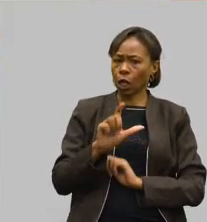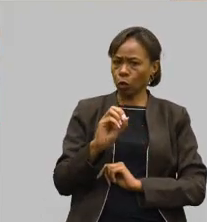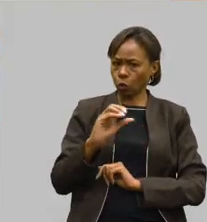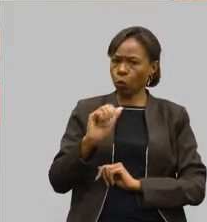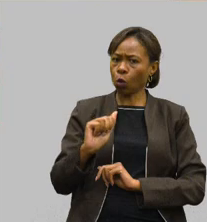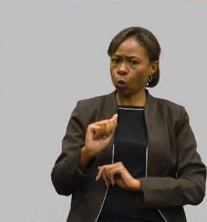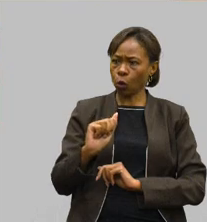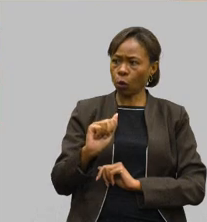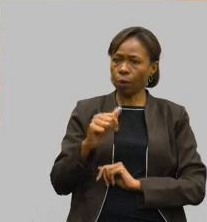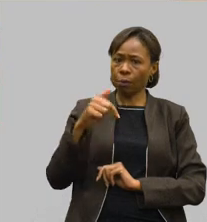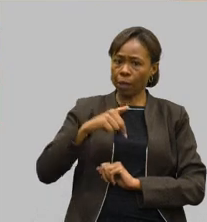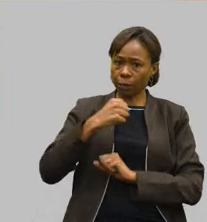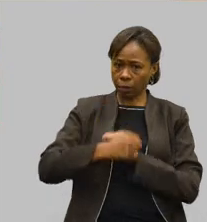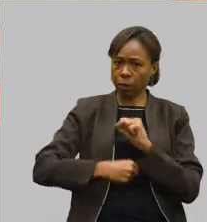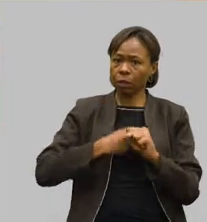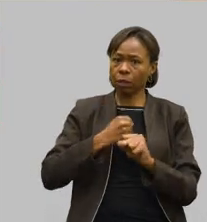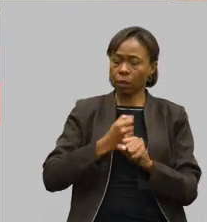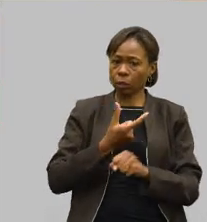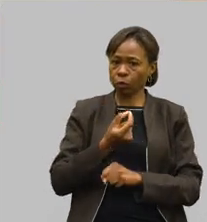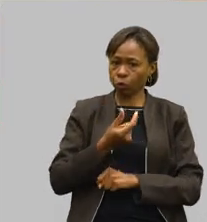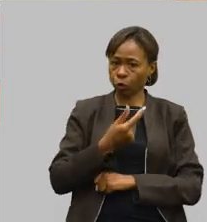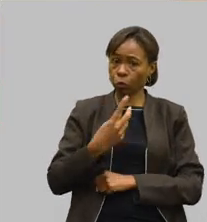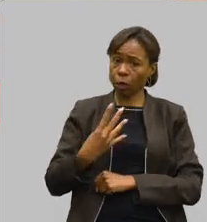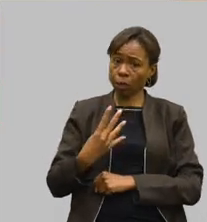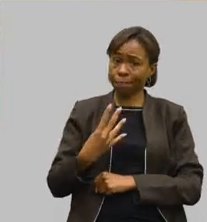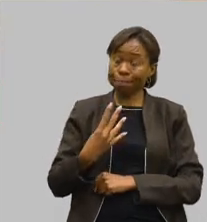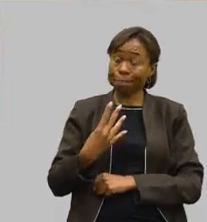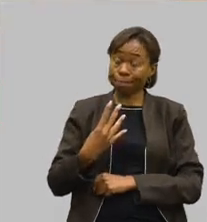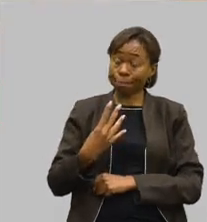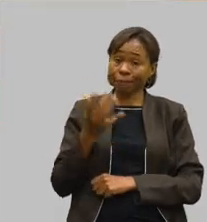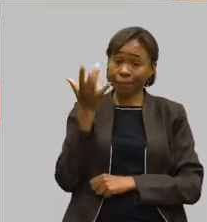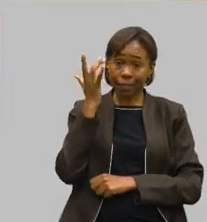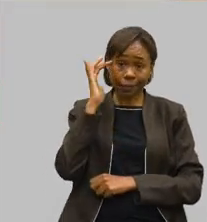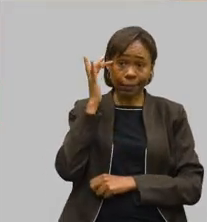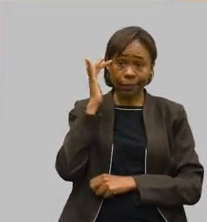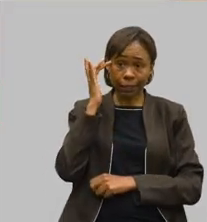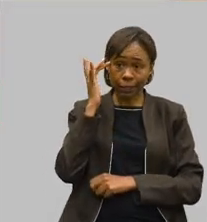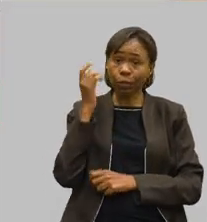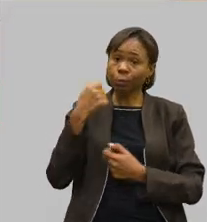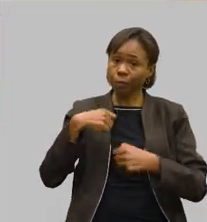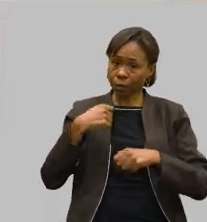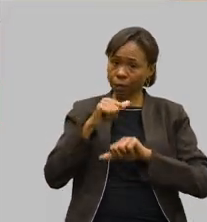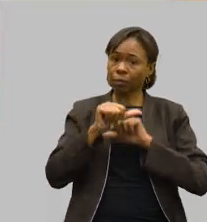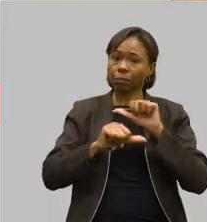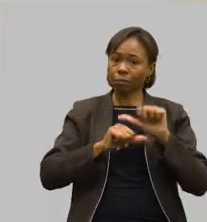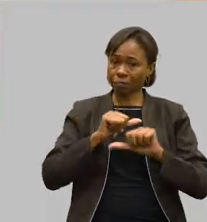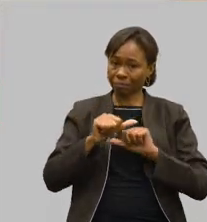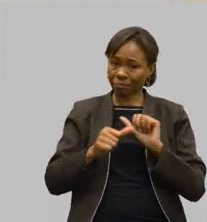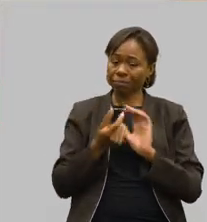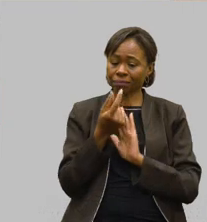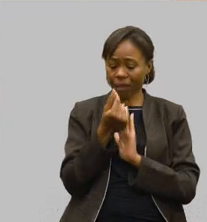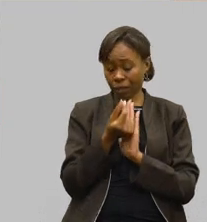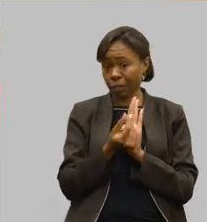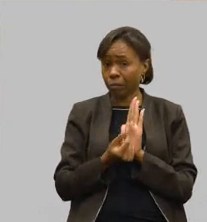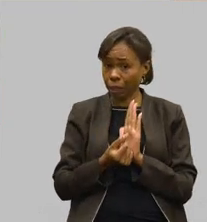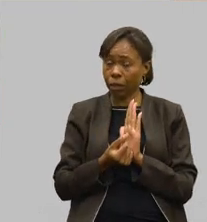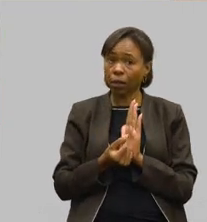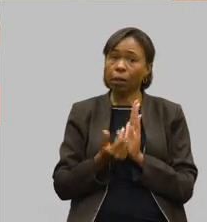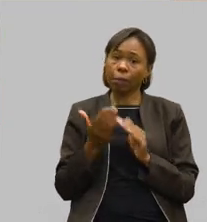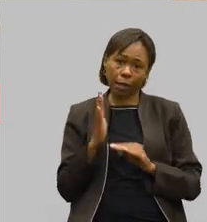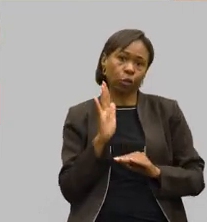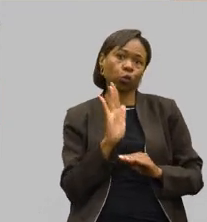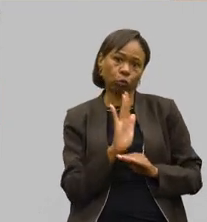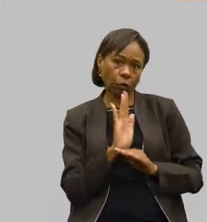2024, que eu acho que uma situação que precisaria mudar, até para ajudar a secretária a